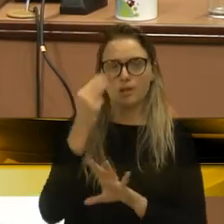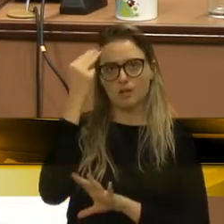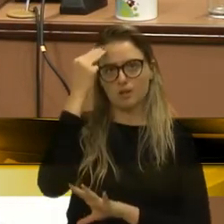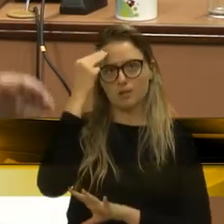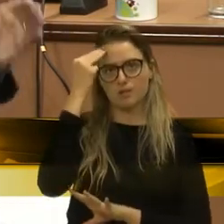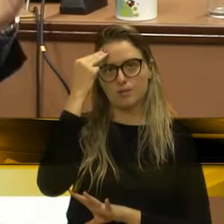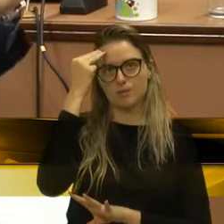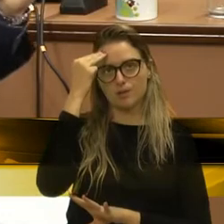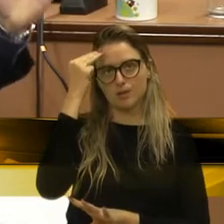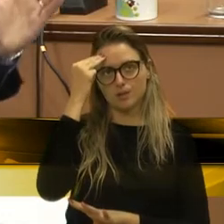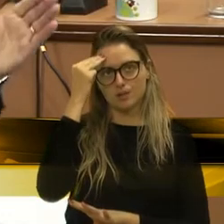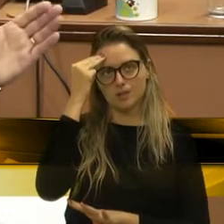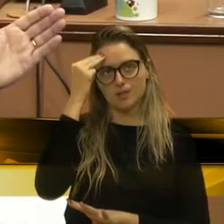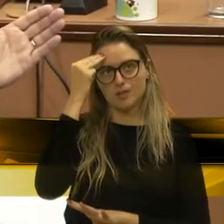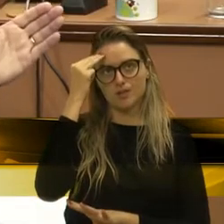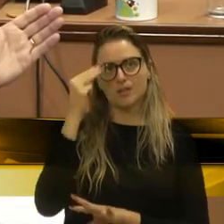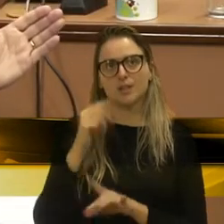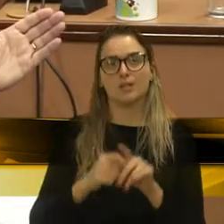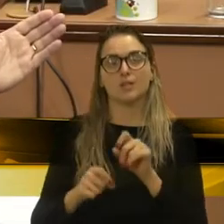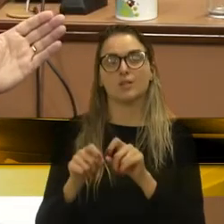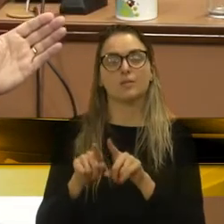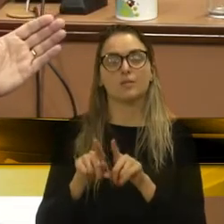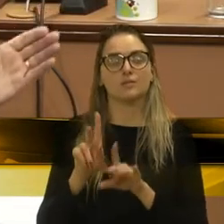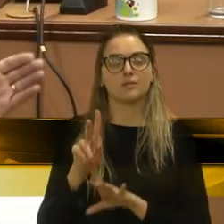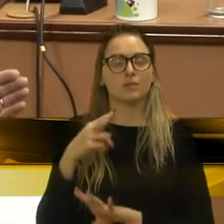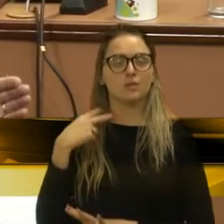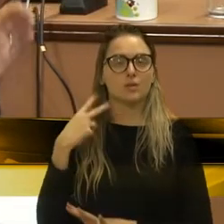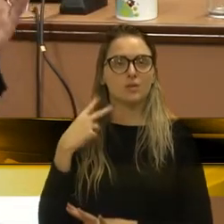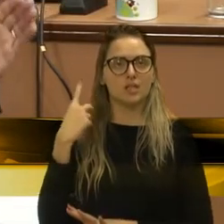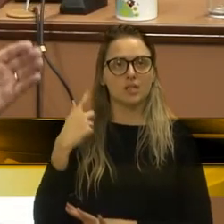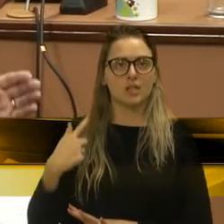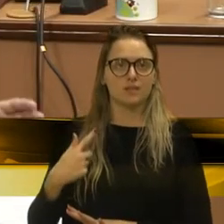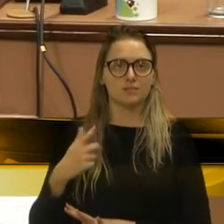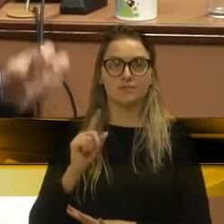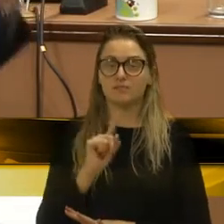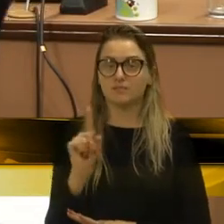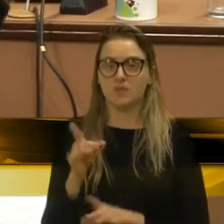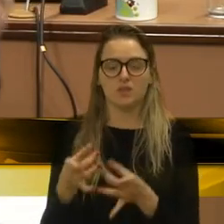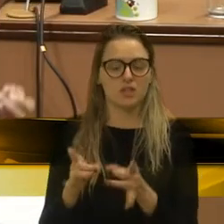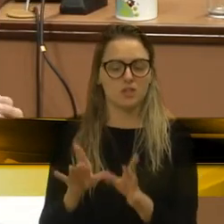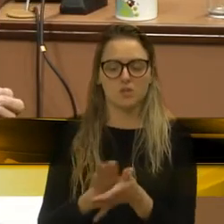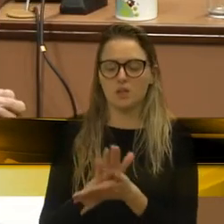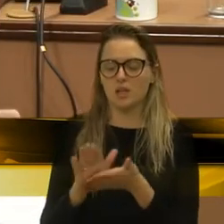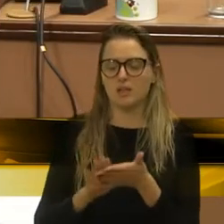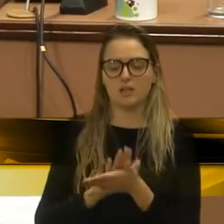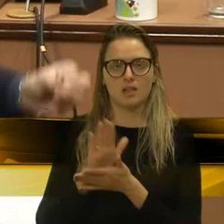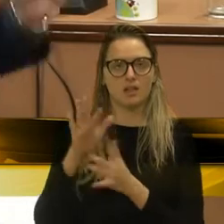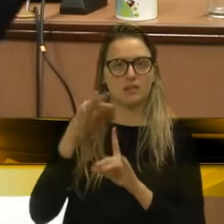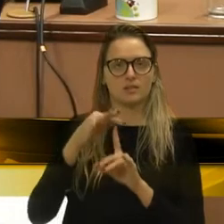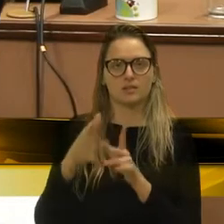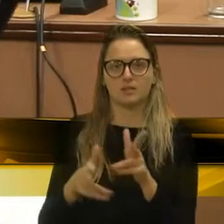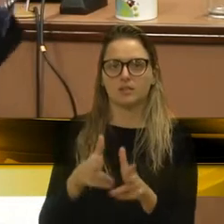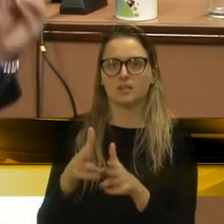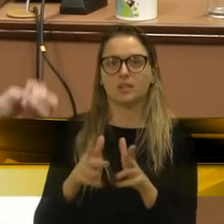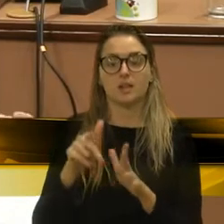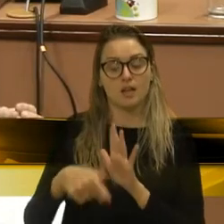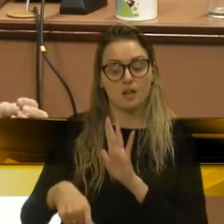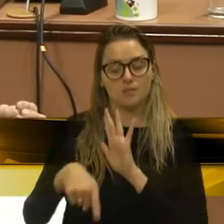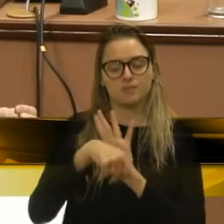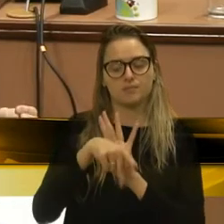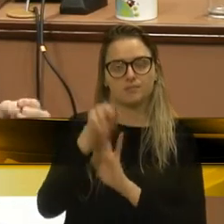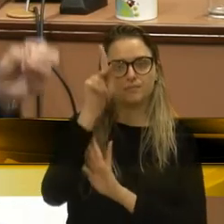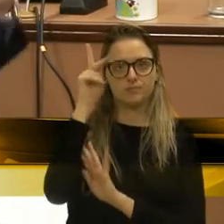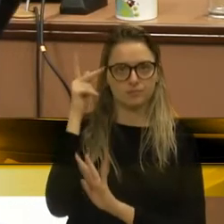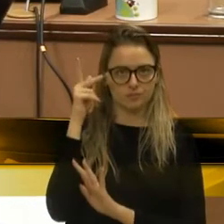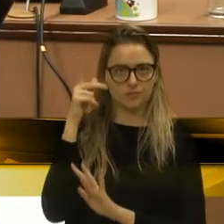local. Do jeito que está, não vai sobrar nada, vereadora Gladys. Do jeito que está, não vai sobrar absolutamente nada deste que é um patrimônio histórico,